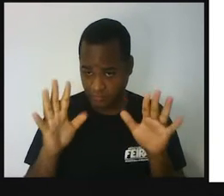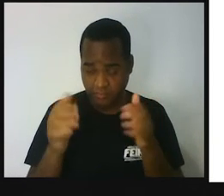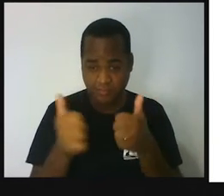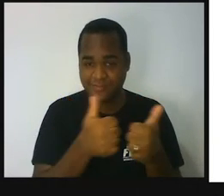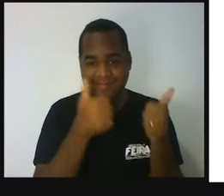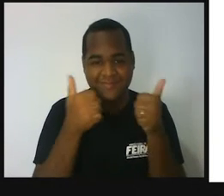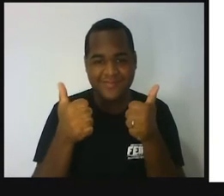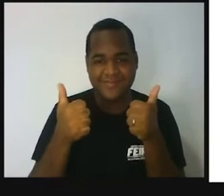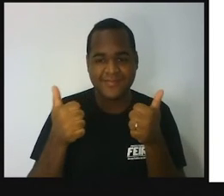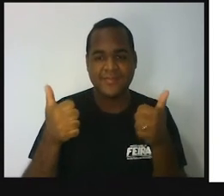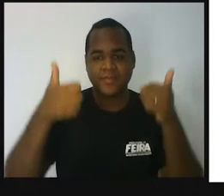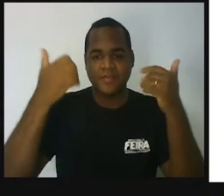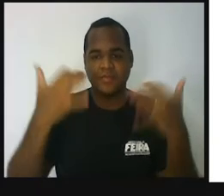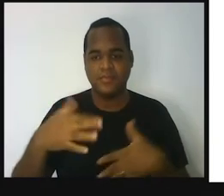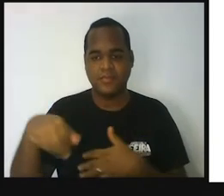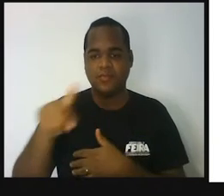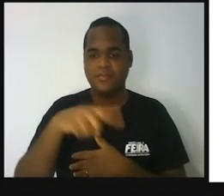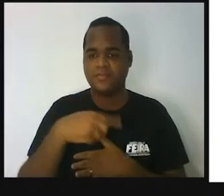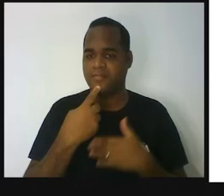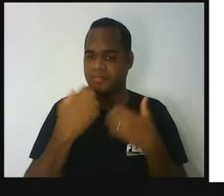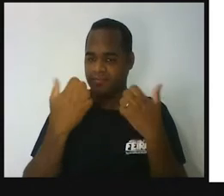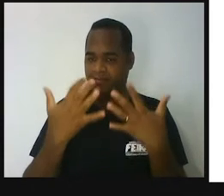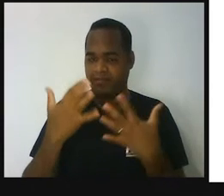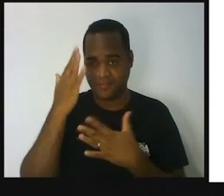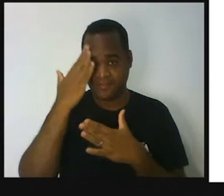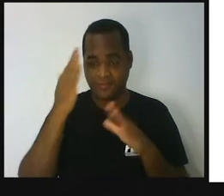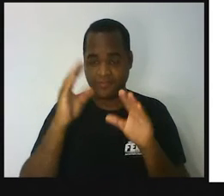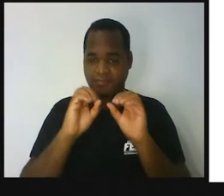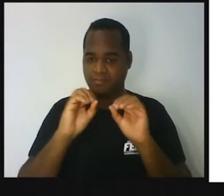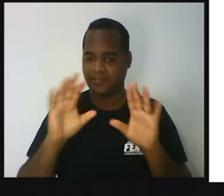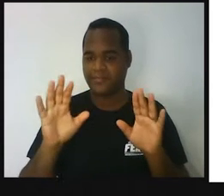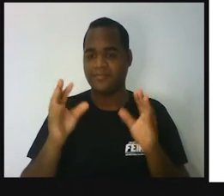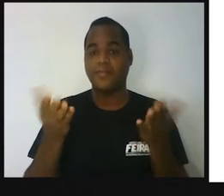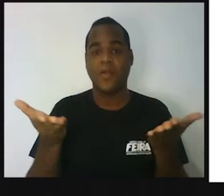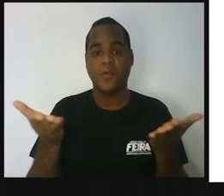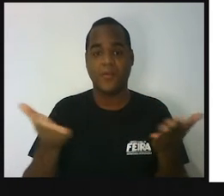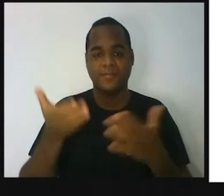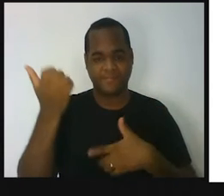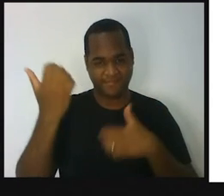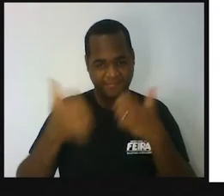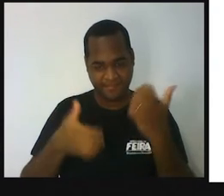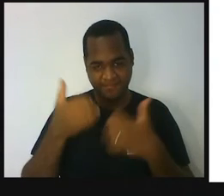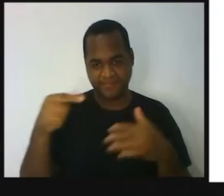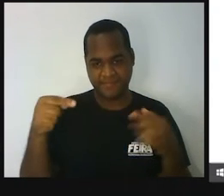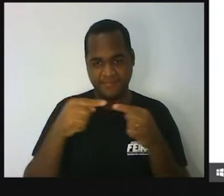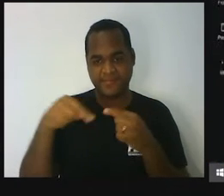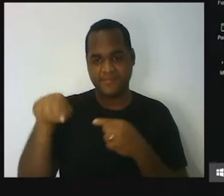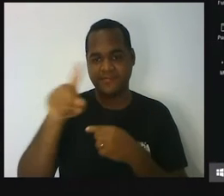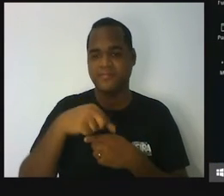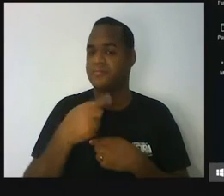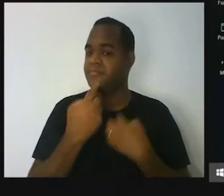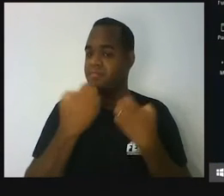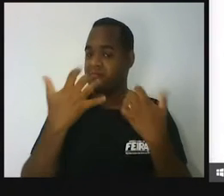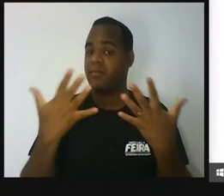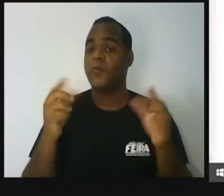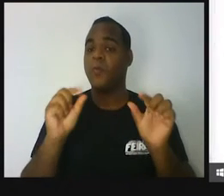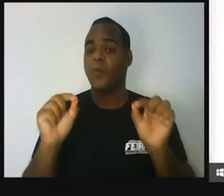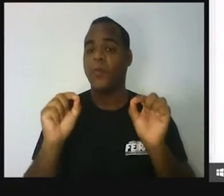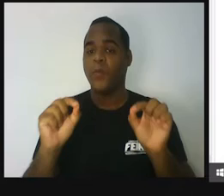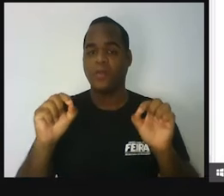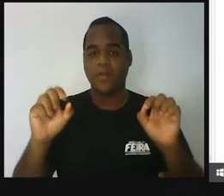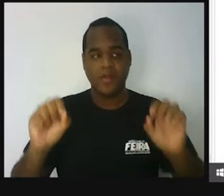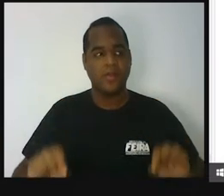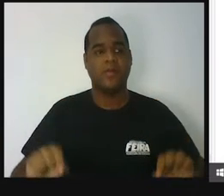a gente vai entender isso, né? Agora, a gente vai ali para o nosso quadro.